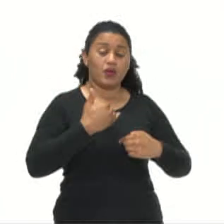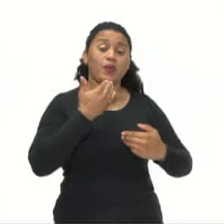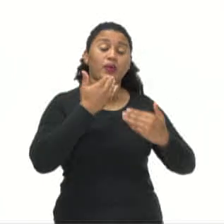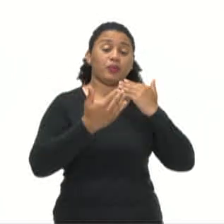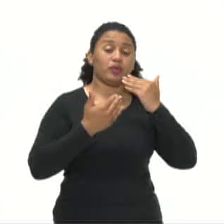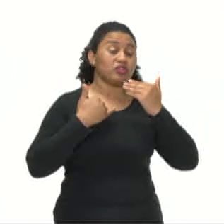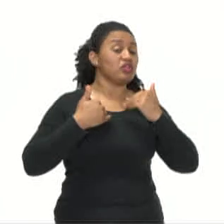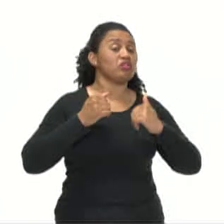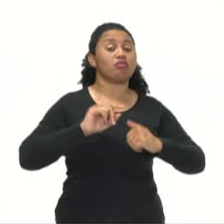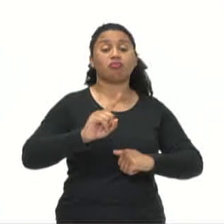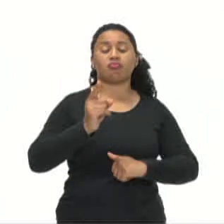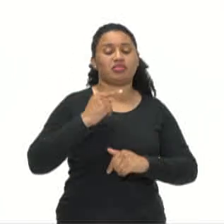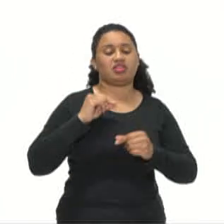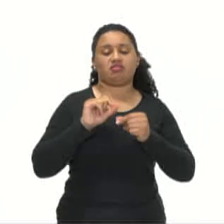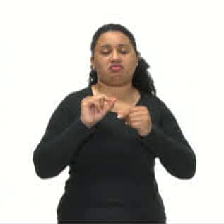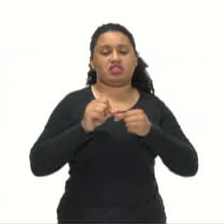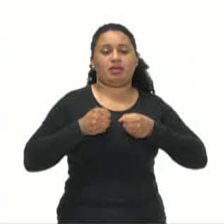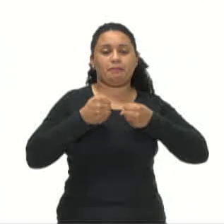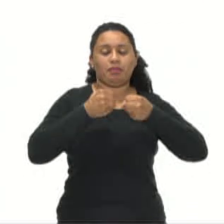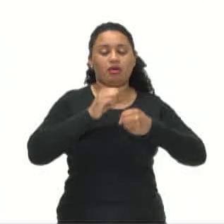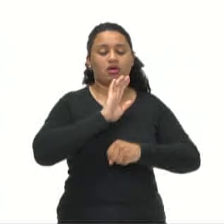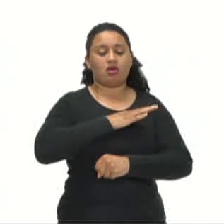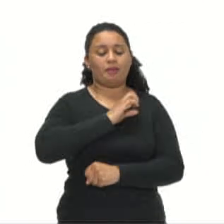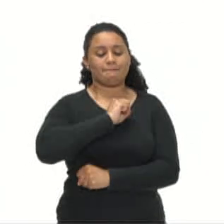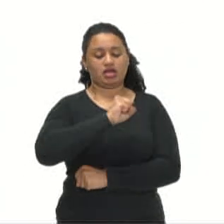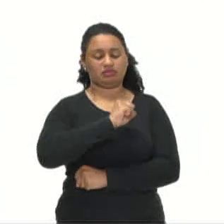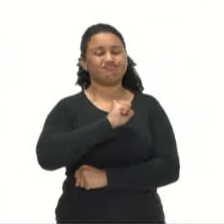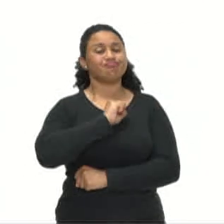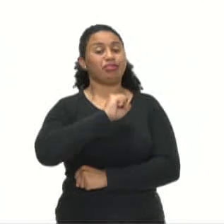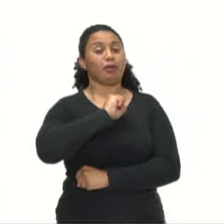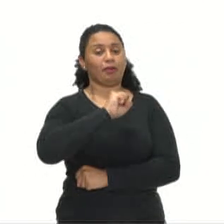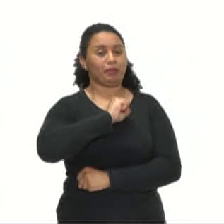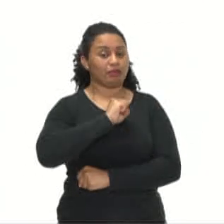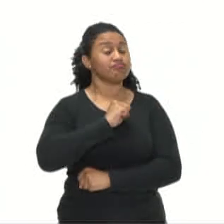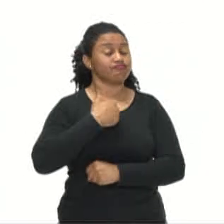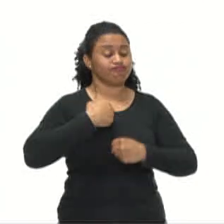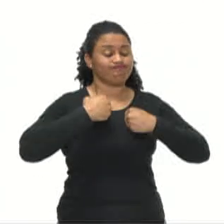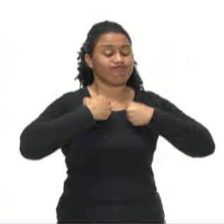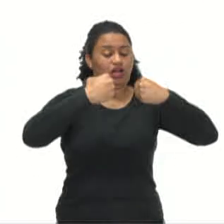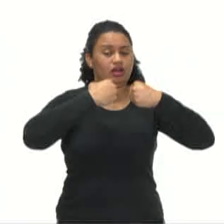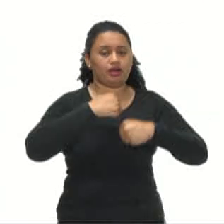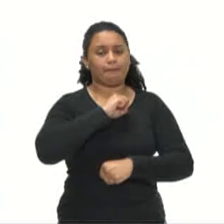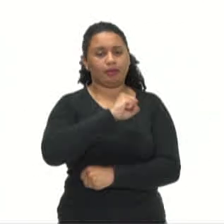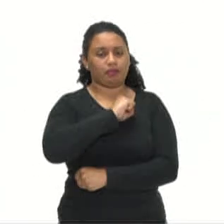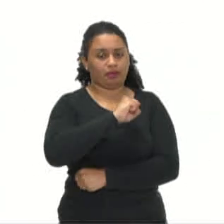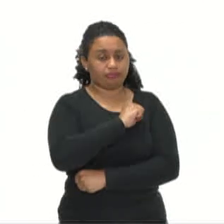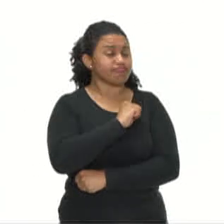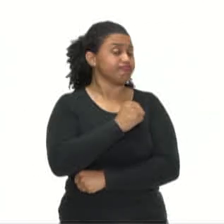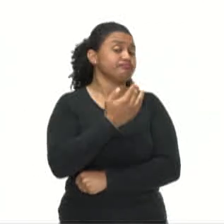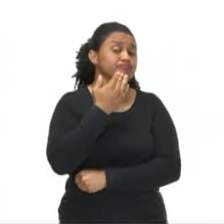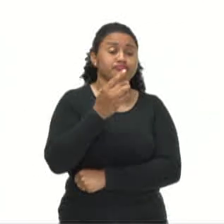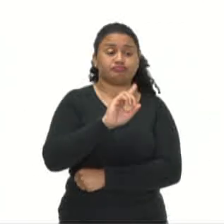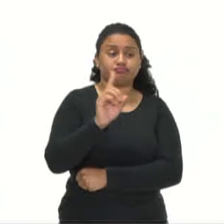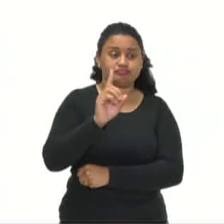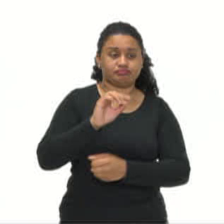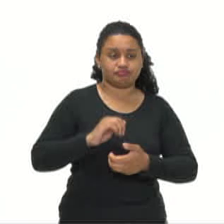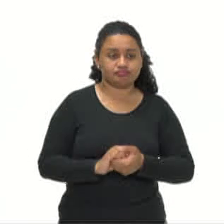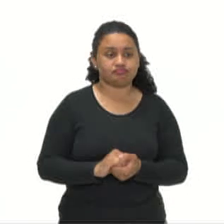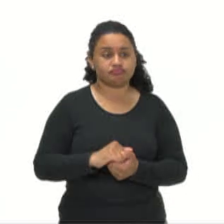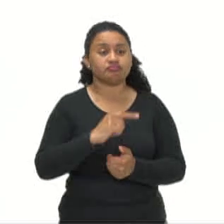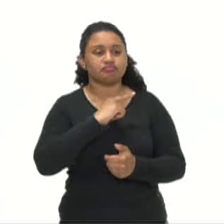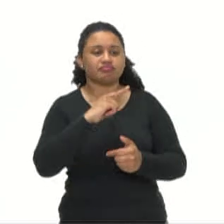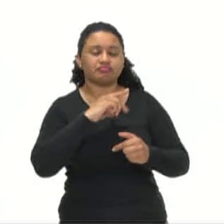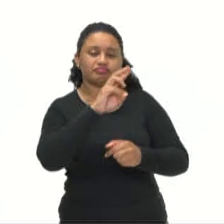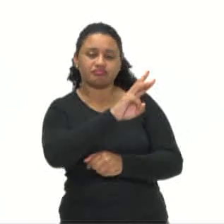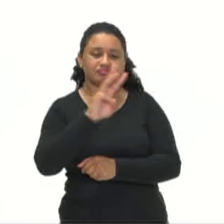para não proceder manobras de ressuscitação em caso de parada cardíaca. Mundo online, 4 de